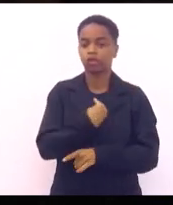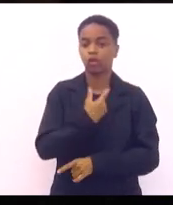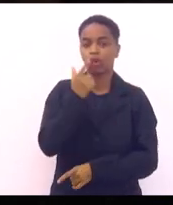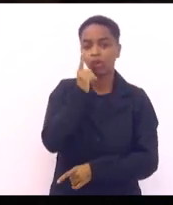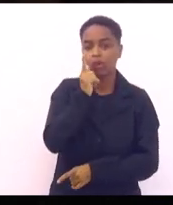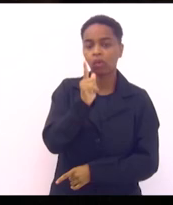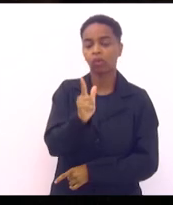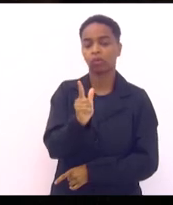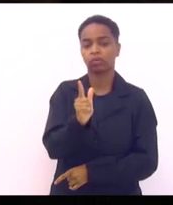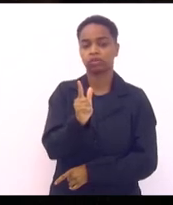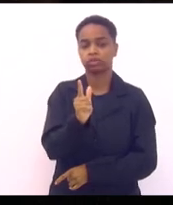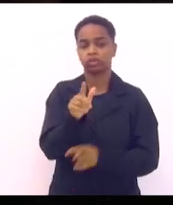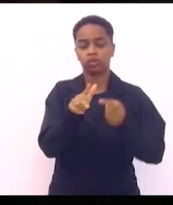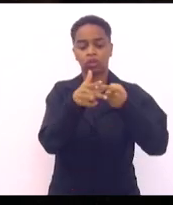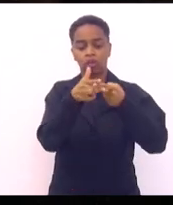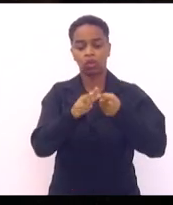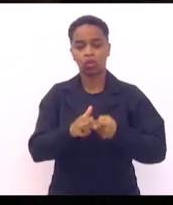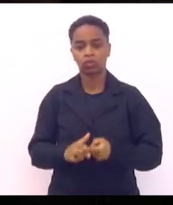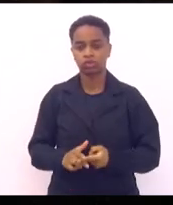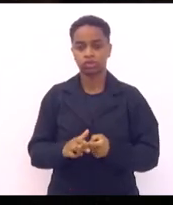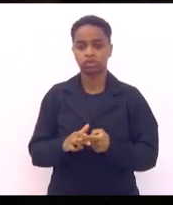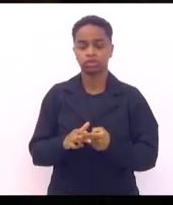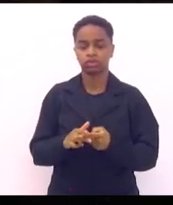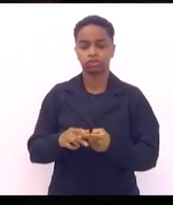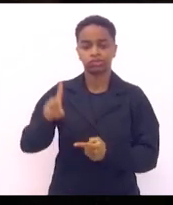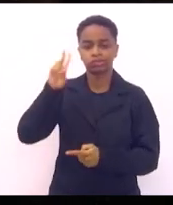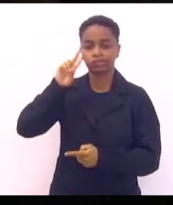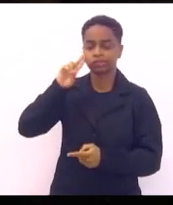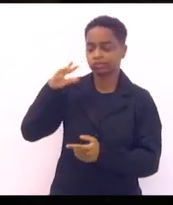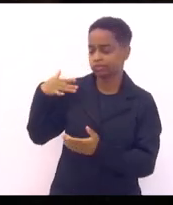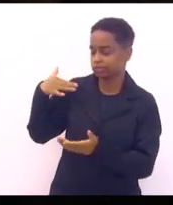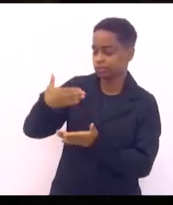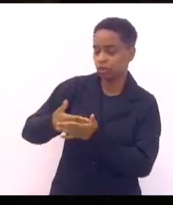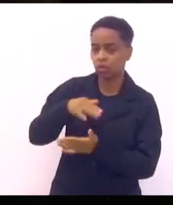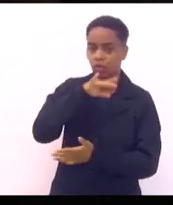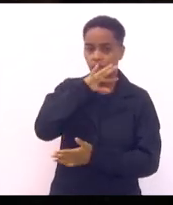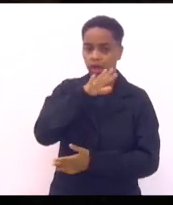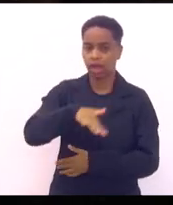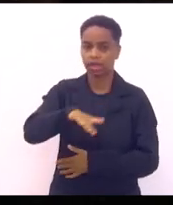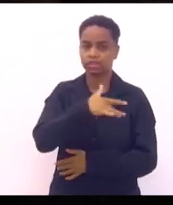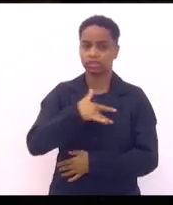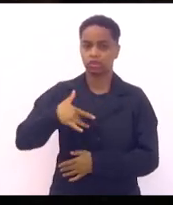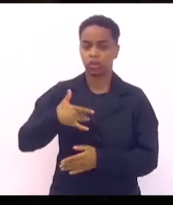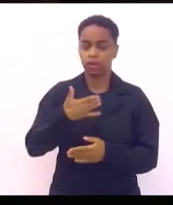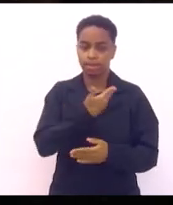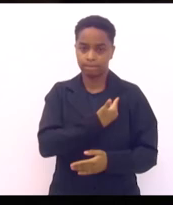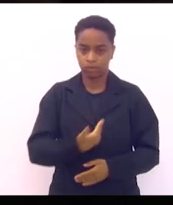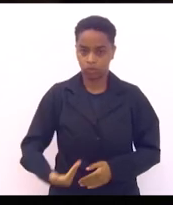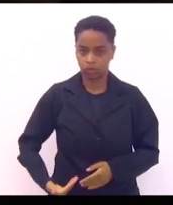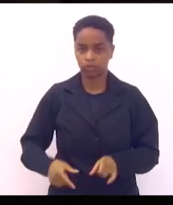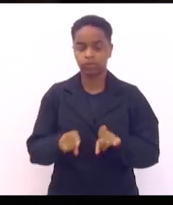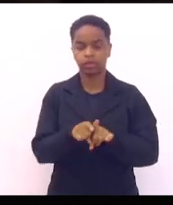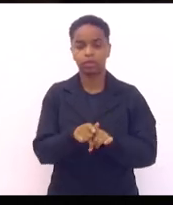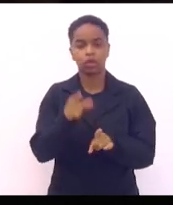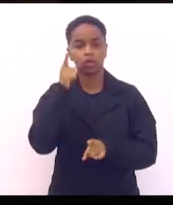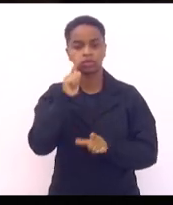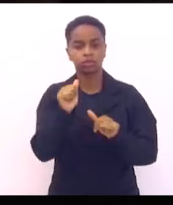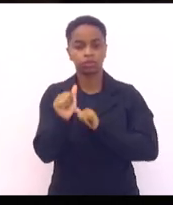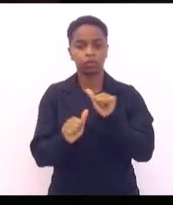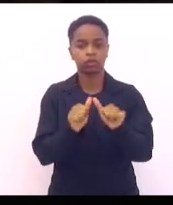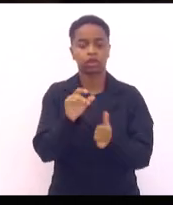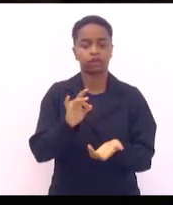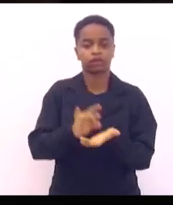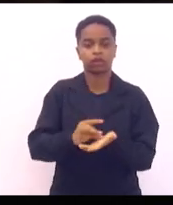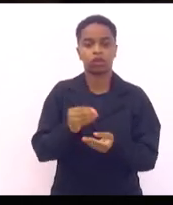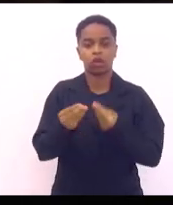definitivamente corrigir esse histórico ruim de saúde pública e que a gente possa estar mudando um pouco da realidade de